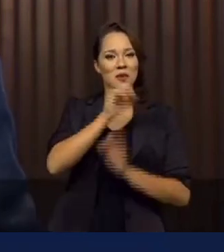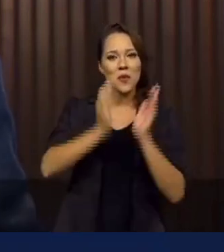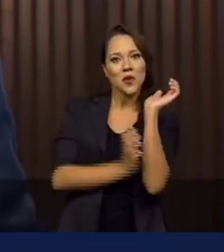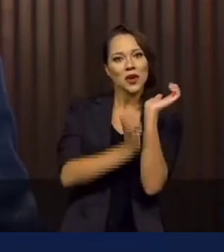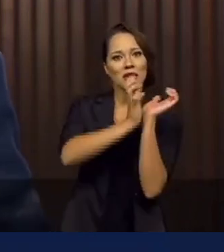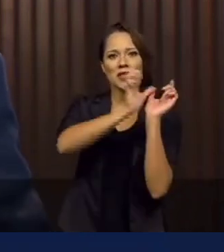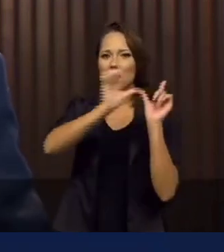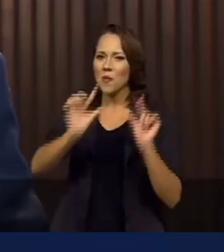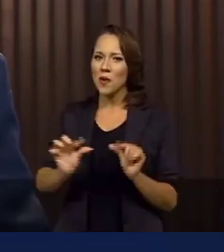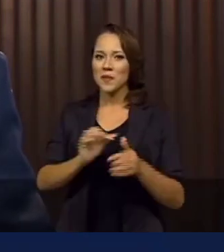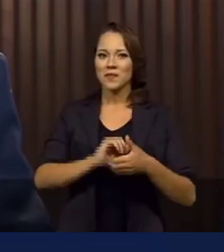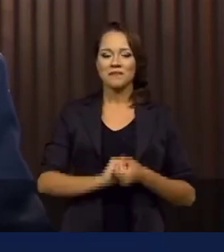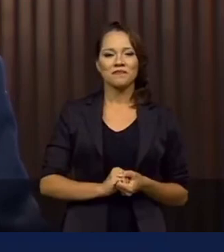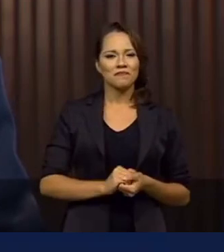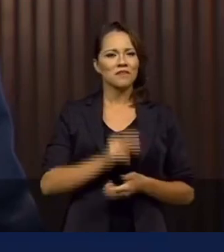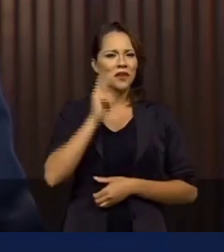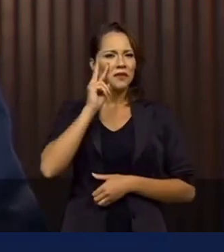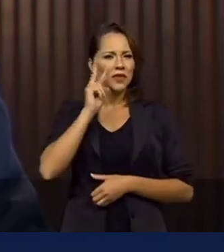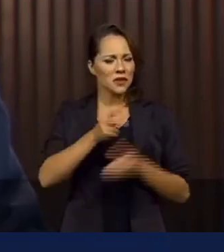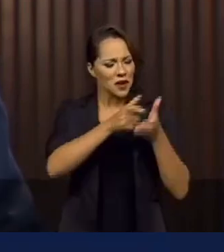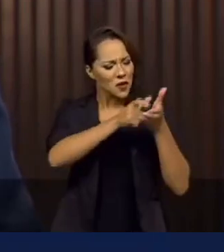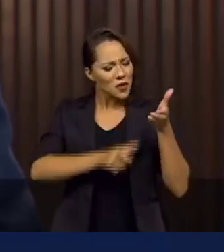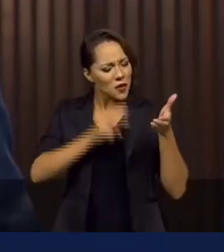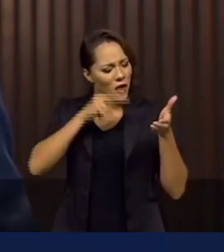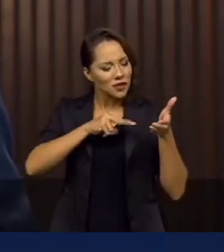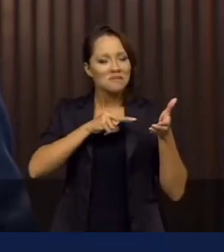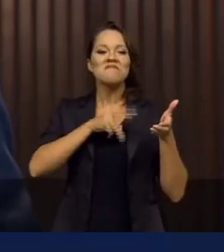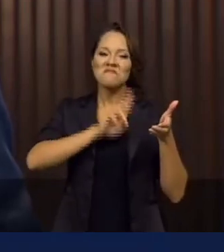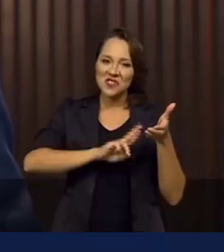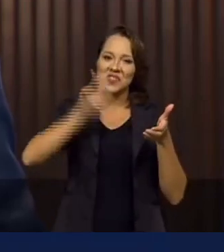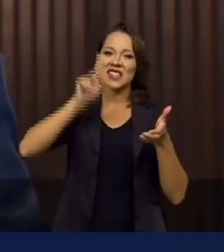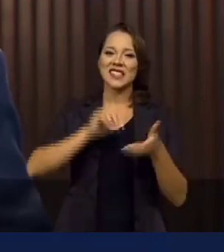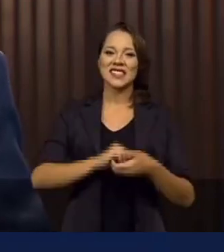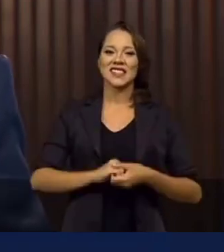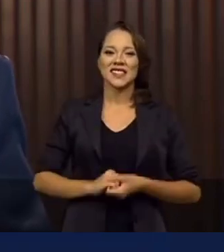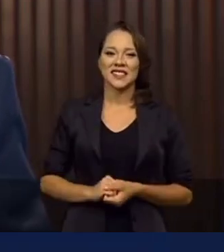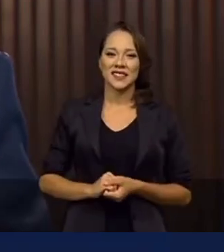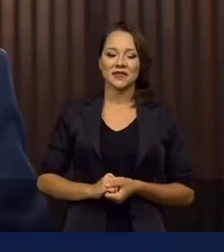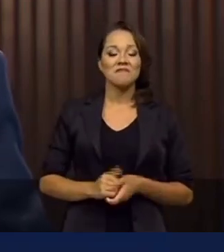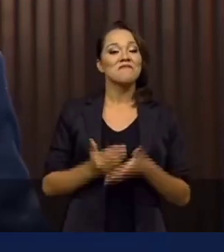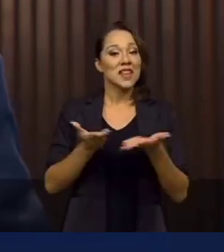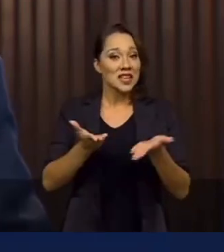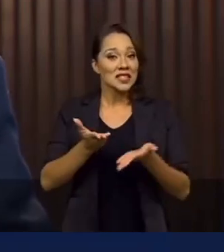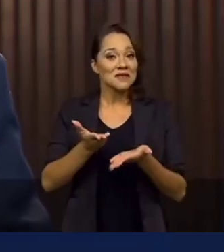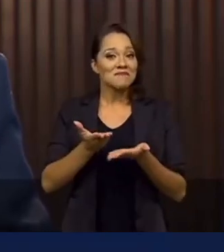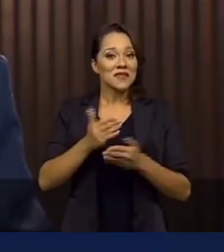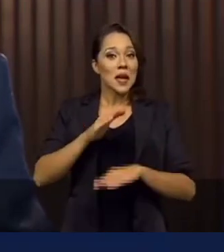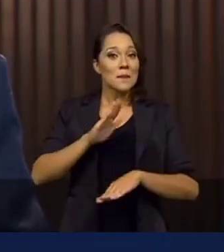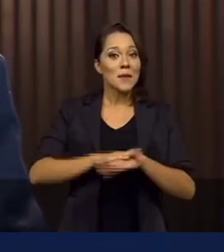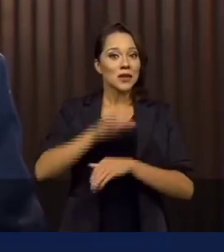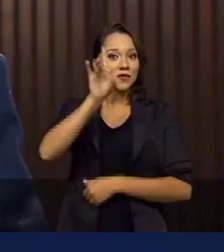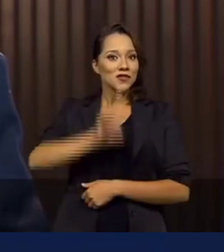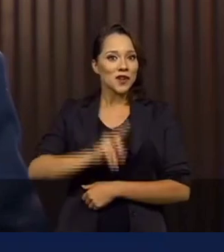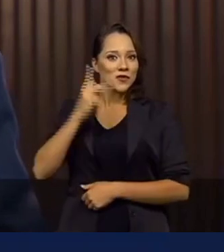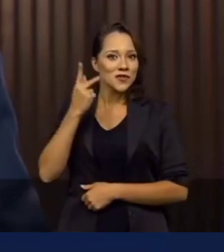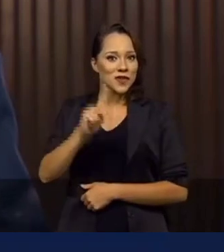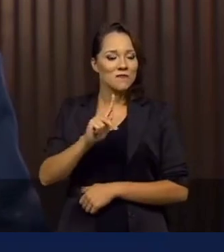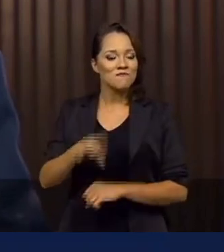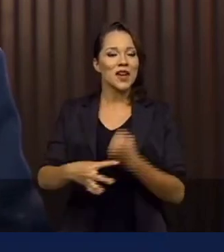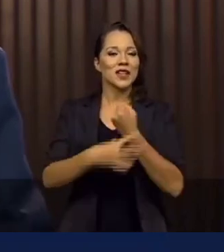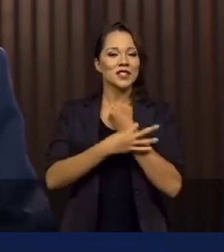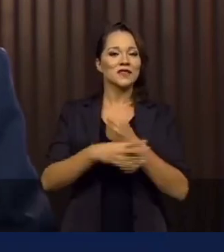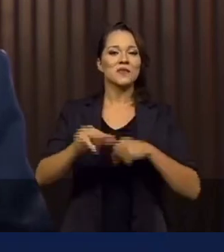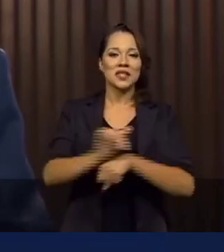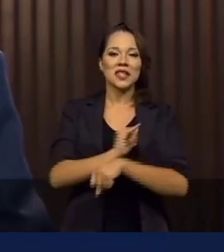burocracia. Confira sua conta e perceba a diferença. Este é mais um direito seu, garantido